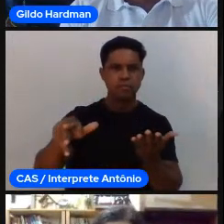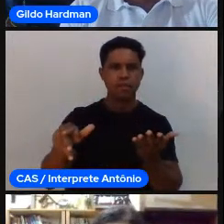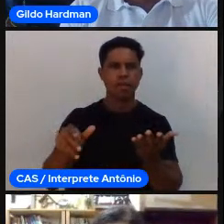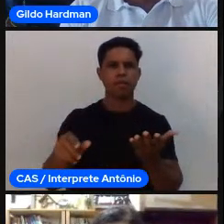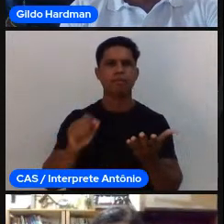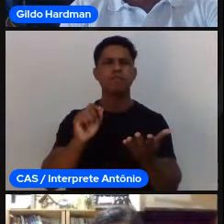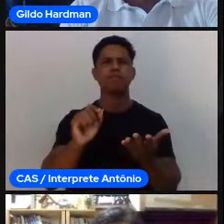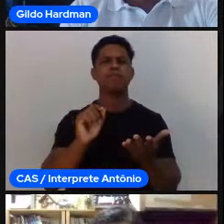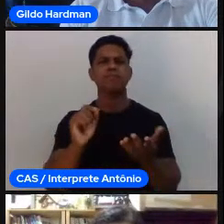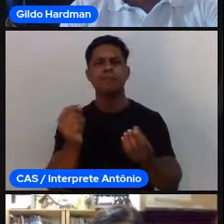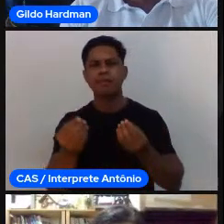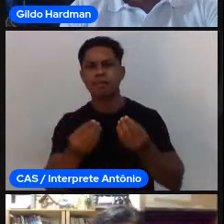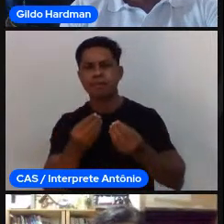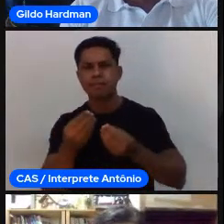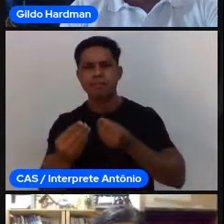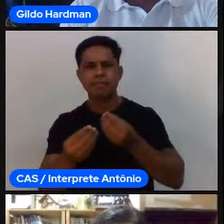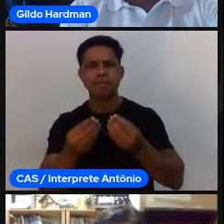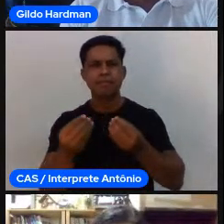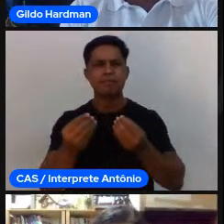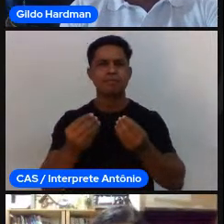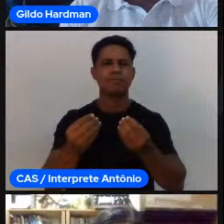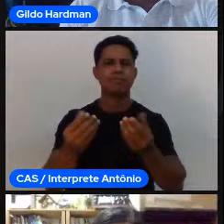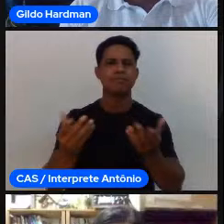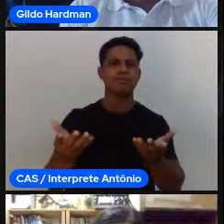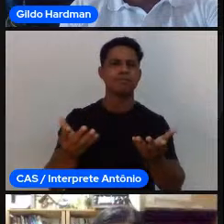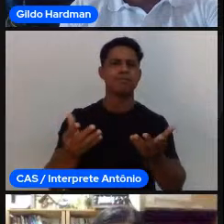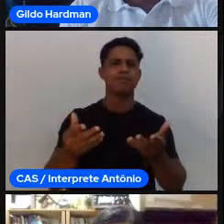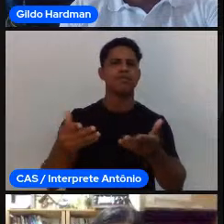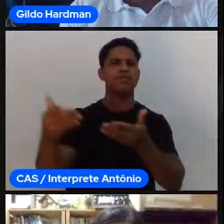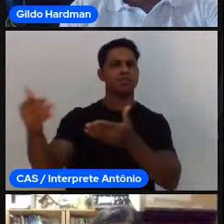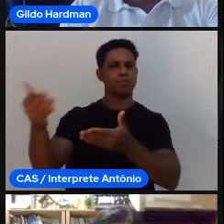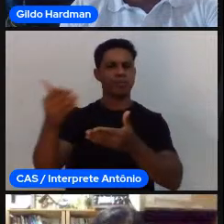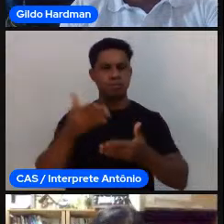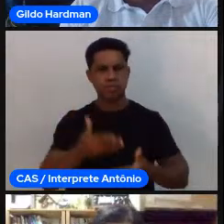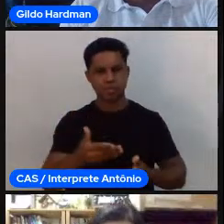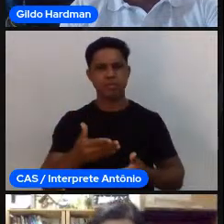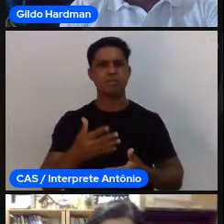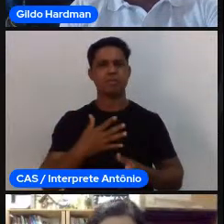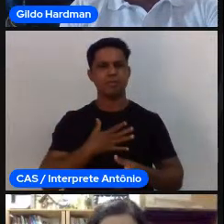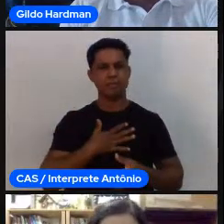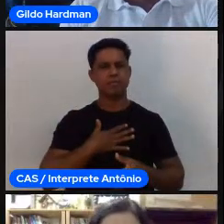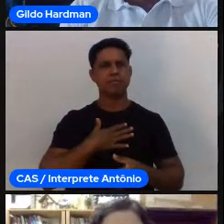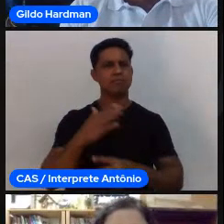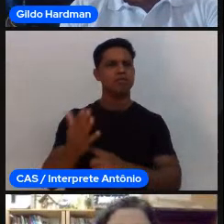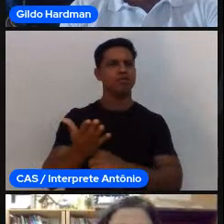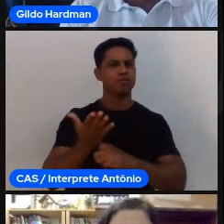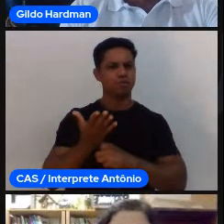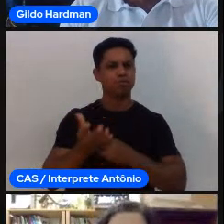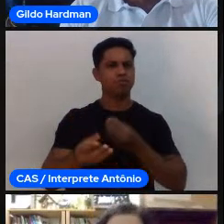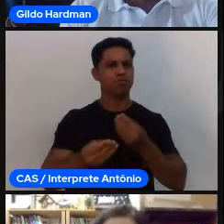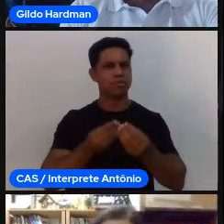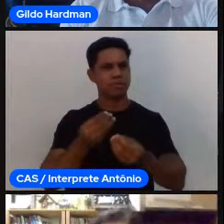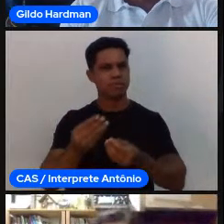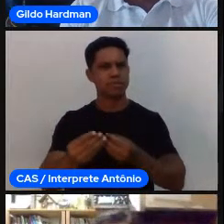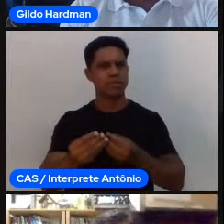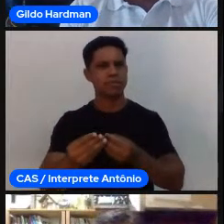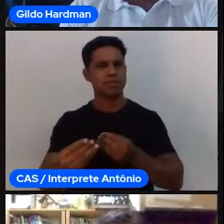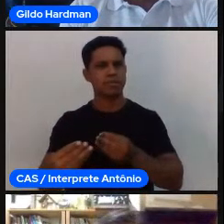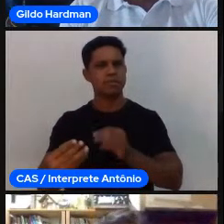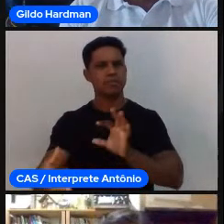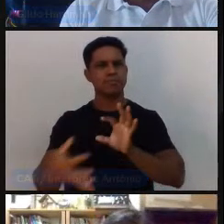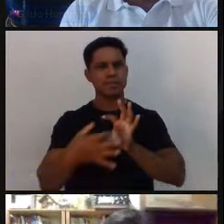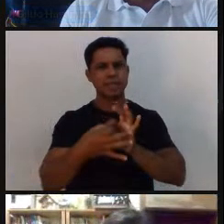possibilitaram a minha vinda aqui hoje a partir de uma série de convênios liderados pelo professor Hiller